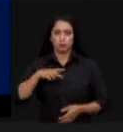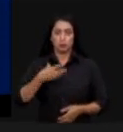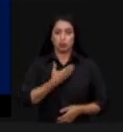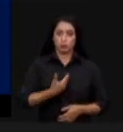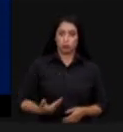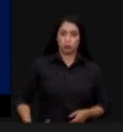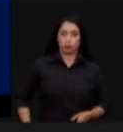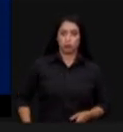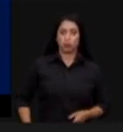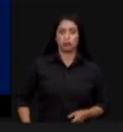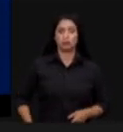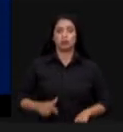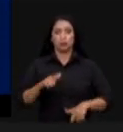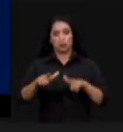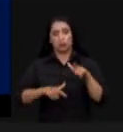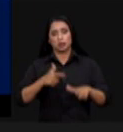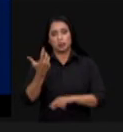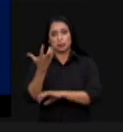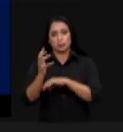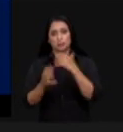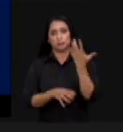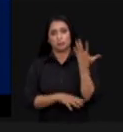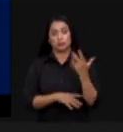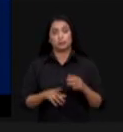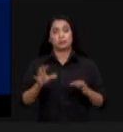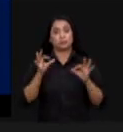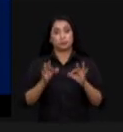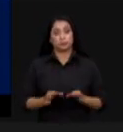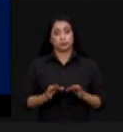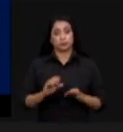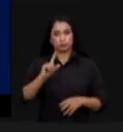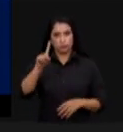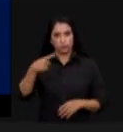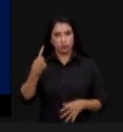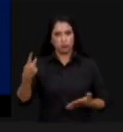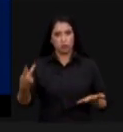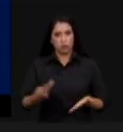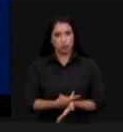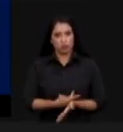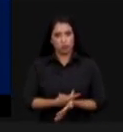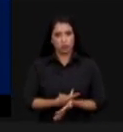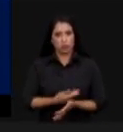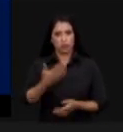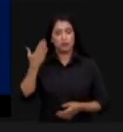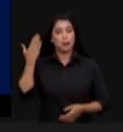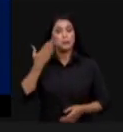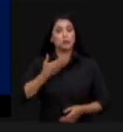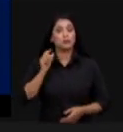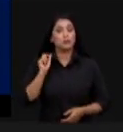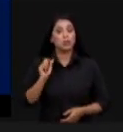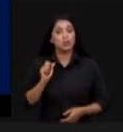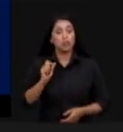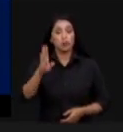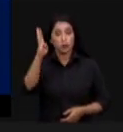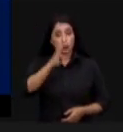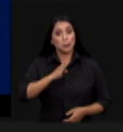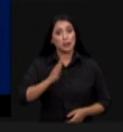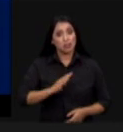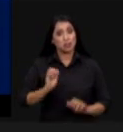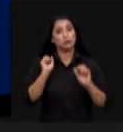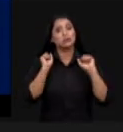pagamento de serviços ambientais. Isso, certamente, quando começar a acontecer, vai provar que o Brasil é o único país que tem